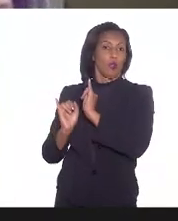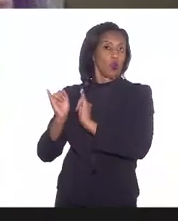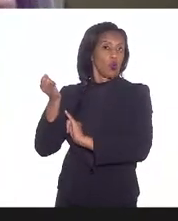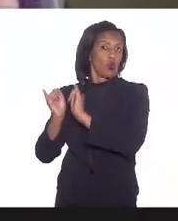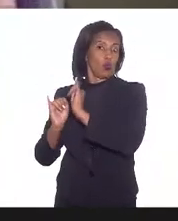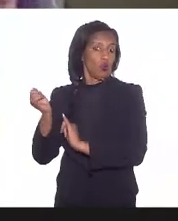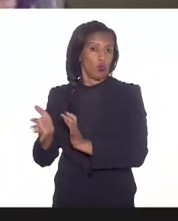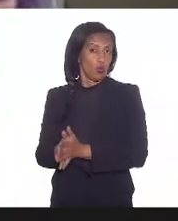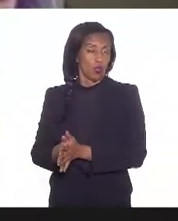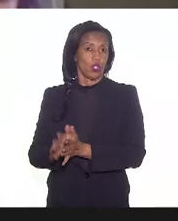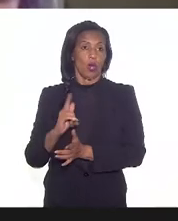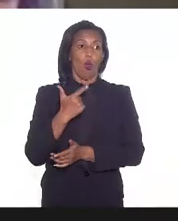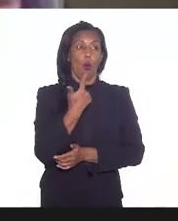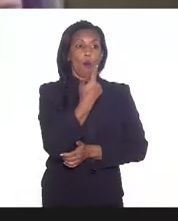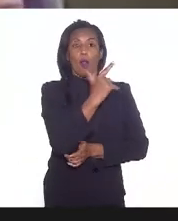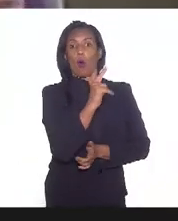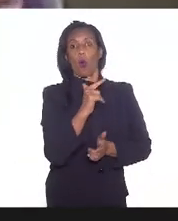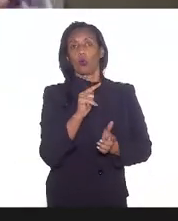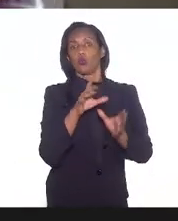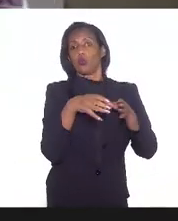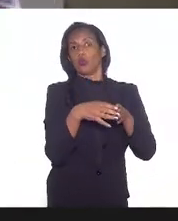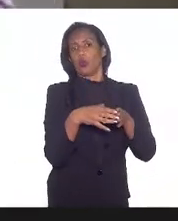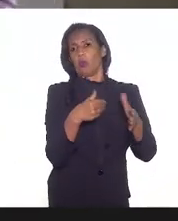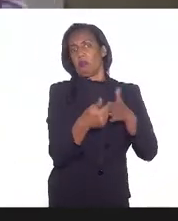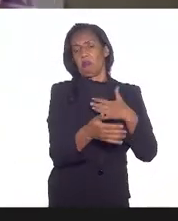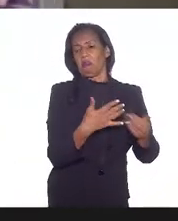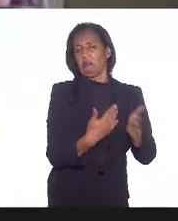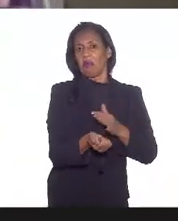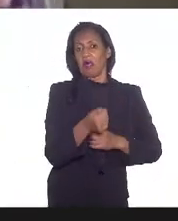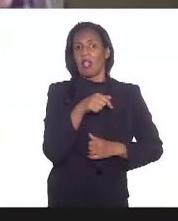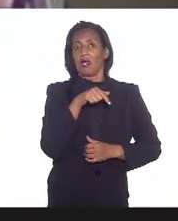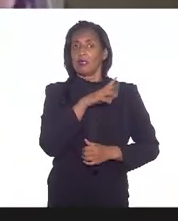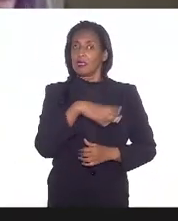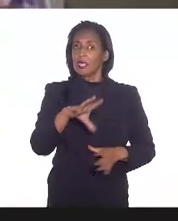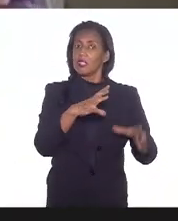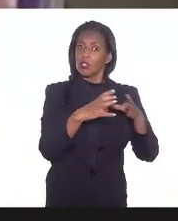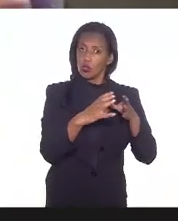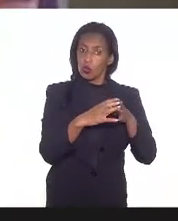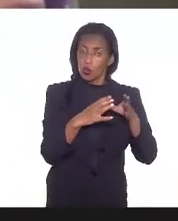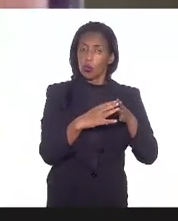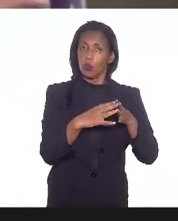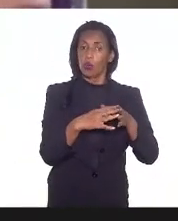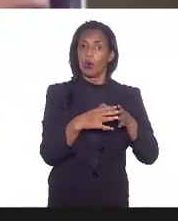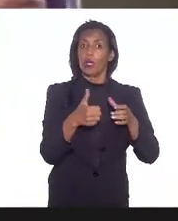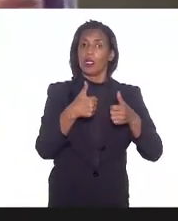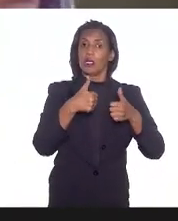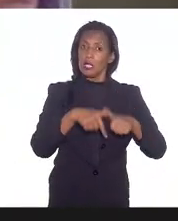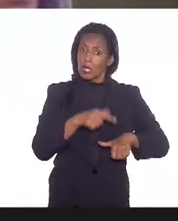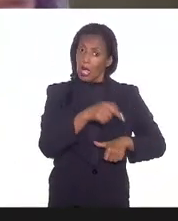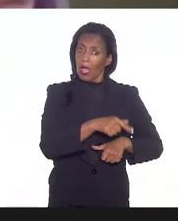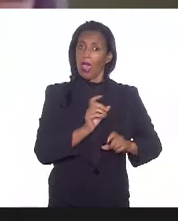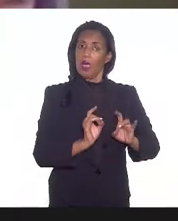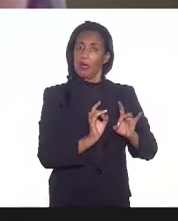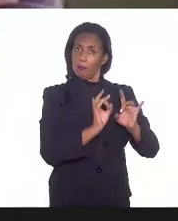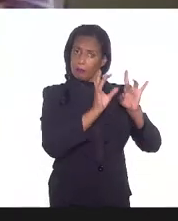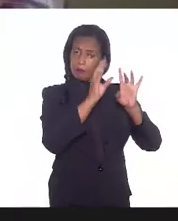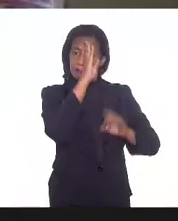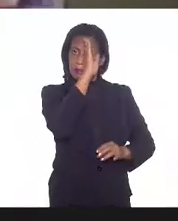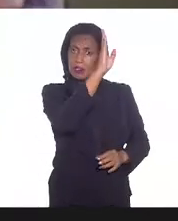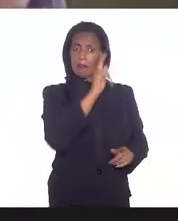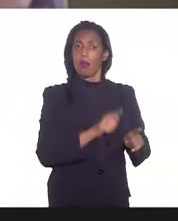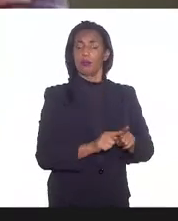ou para outro qualquer outro grupo desses que ficaram que estavam que estão como grupos prioritários no PNO